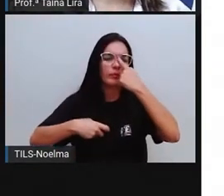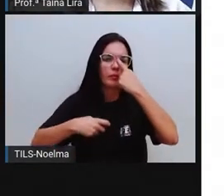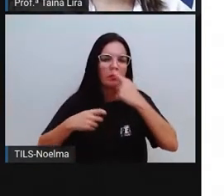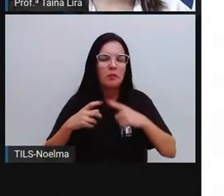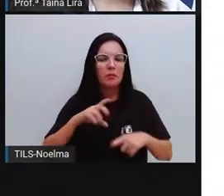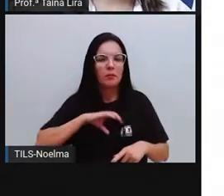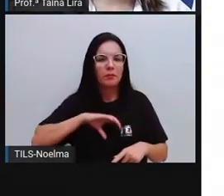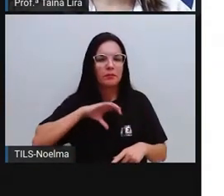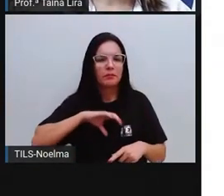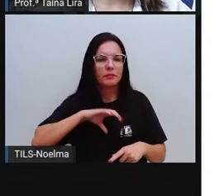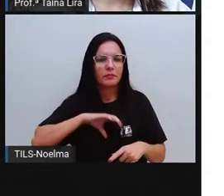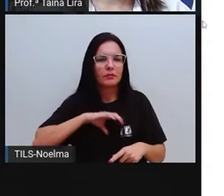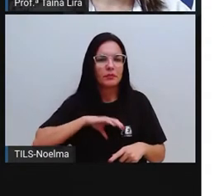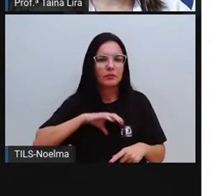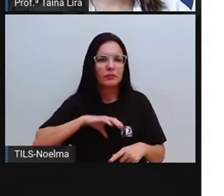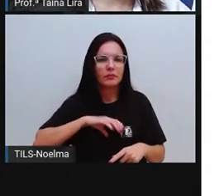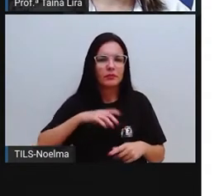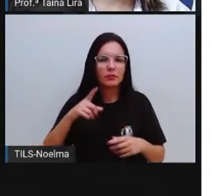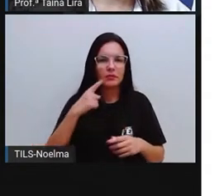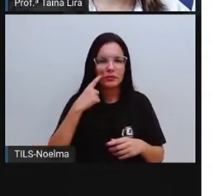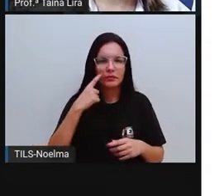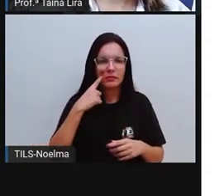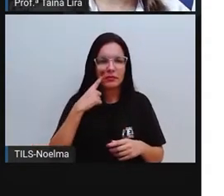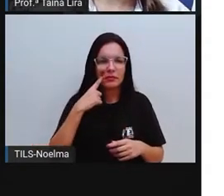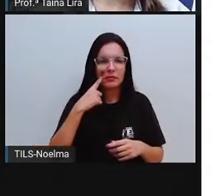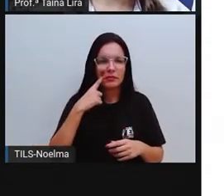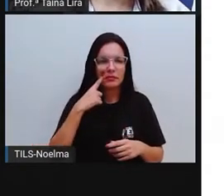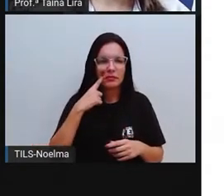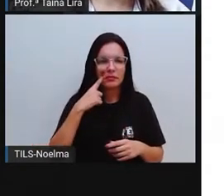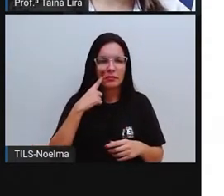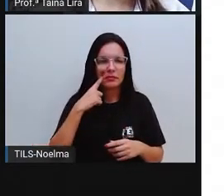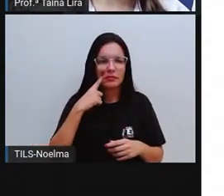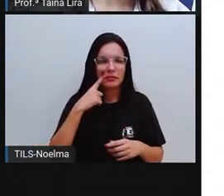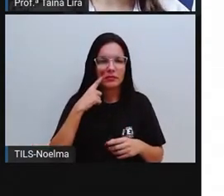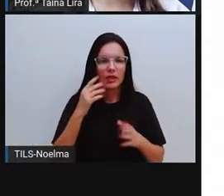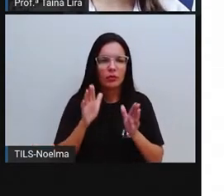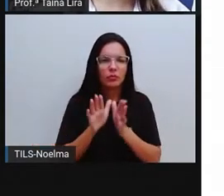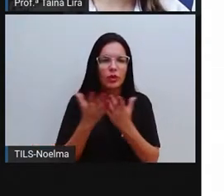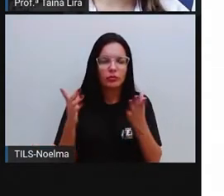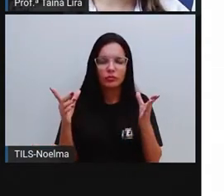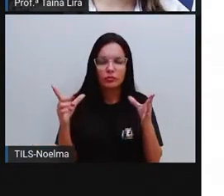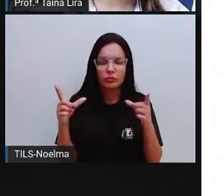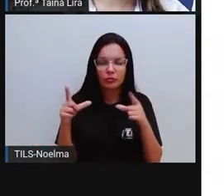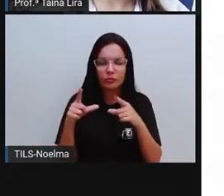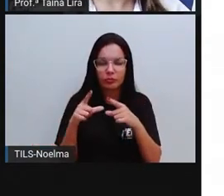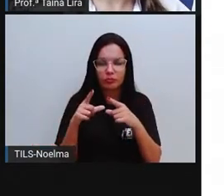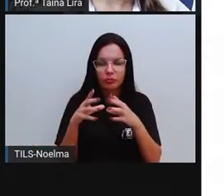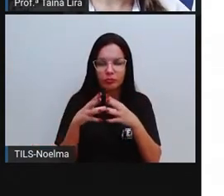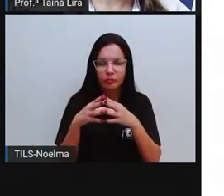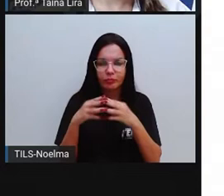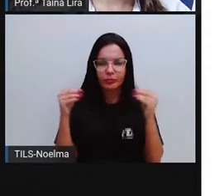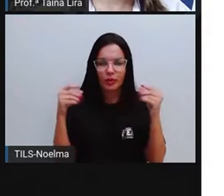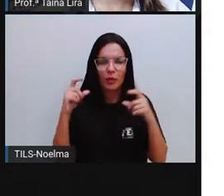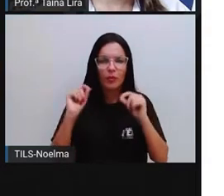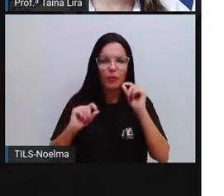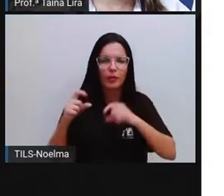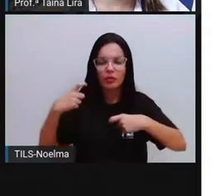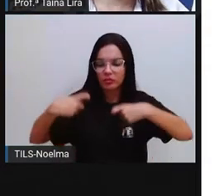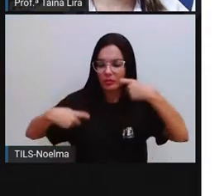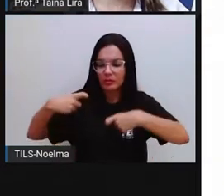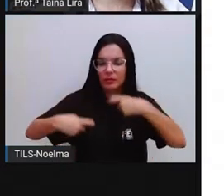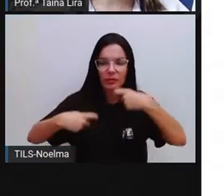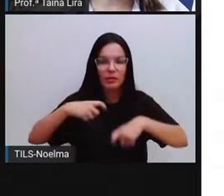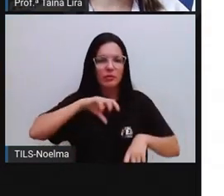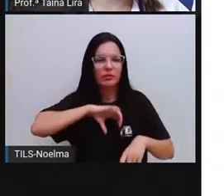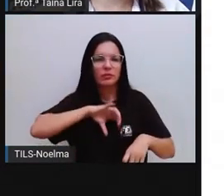indígenas aqui, ó, vamos ler junto com a pró, quase foram dizimados na confederação dos tamoios, que foi uma batalha dos indígenas